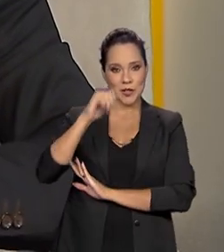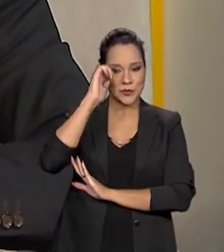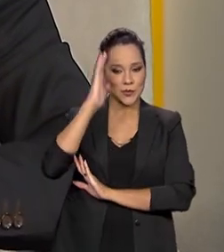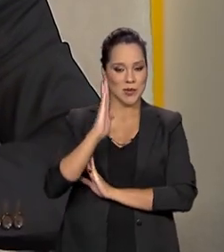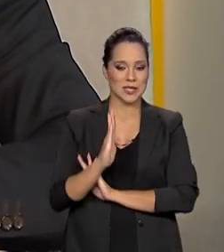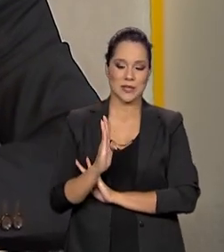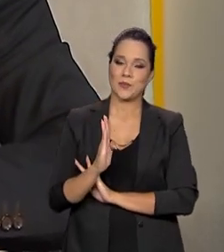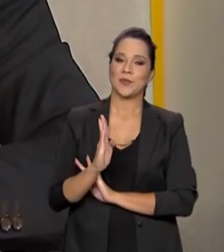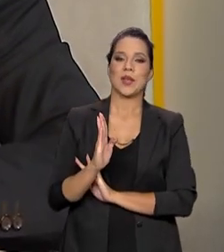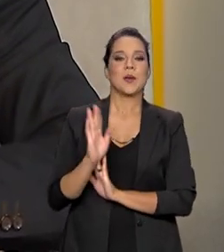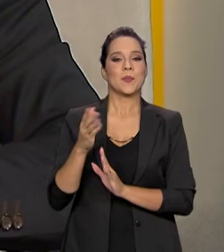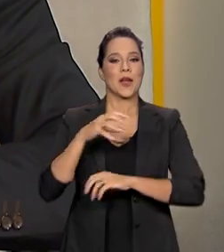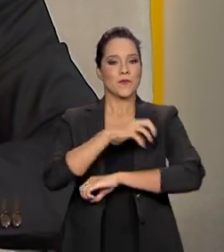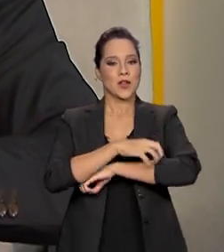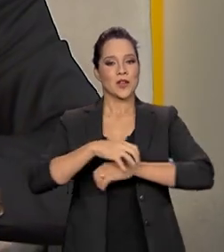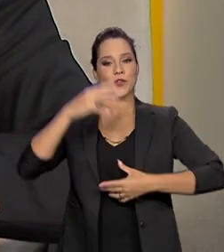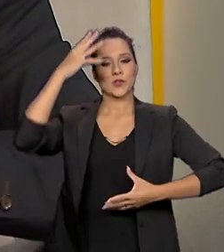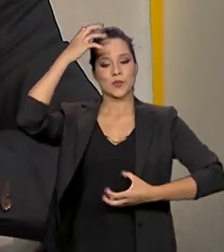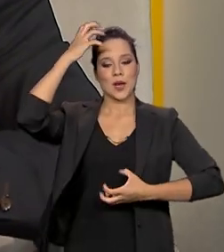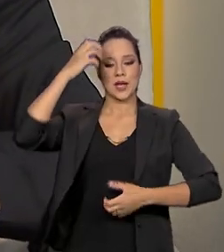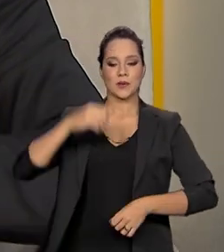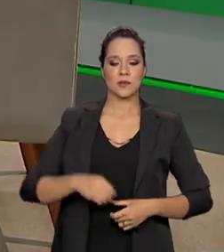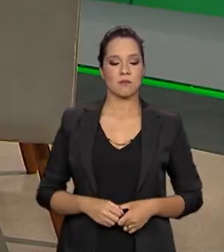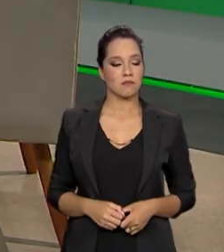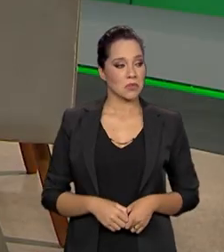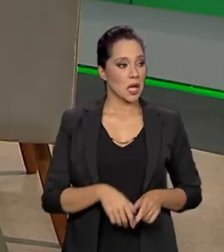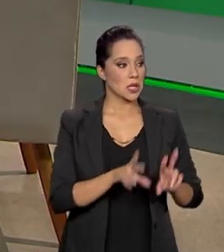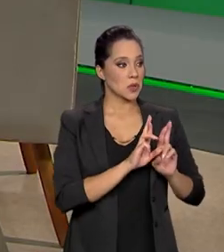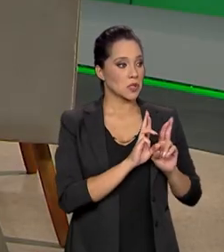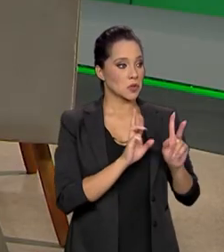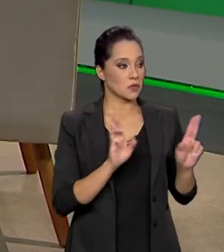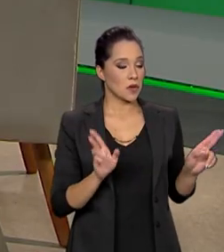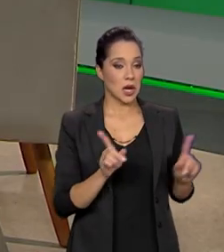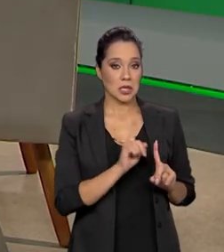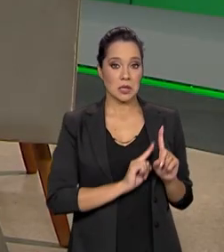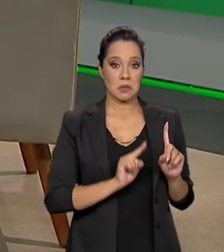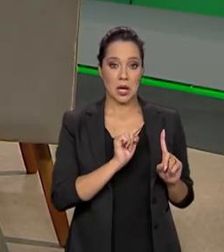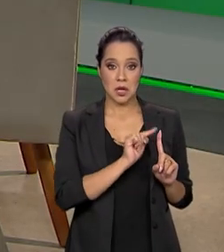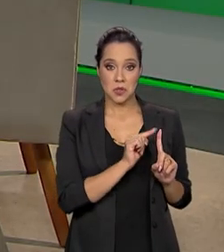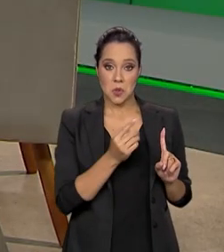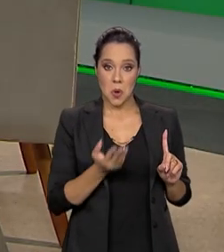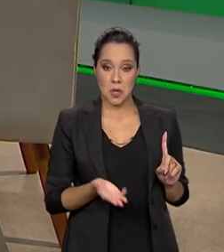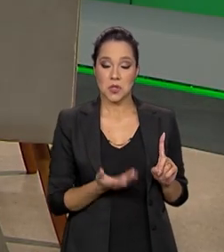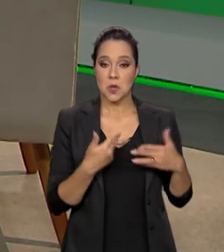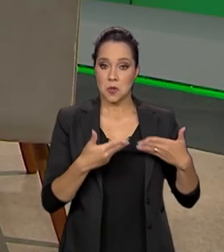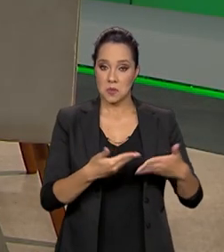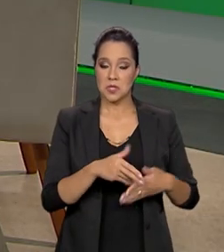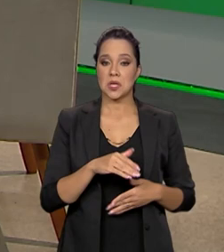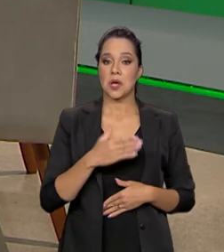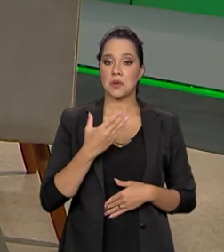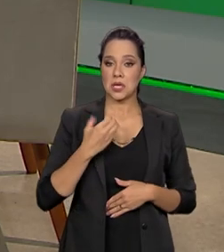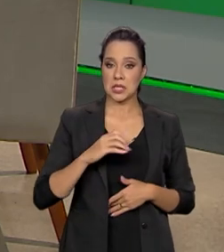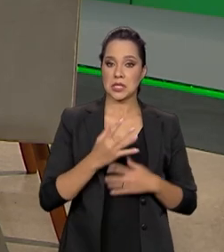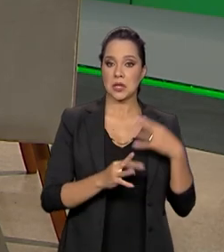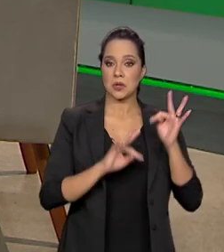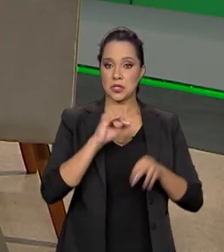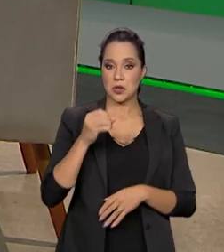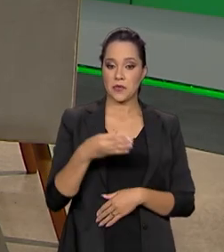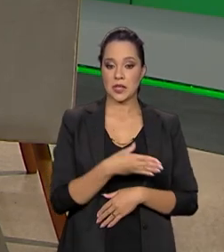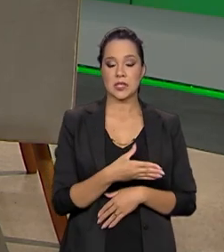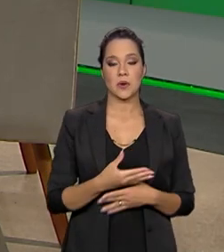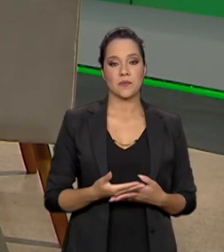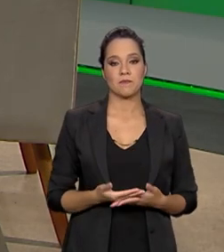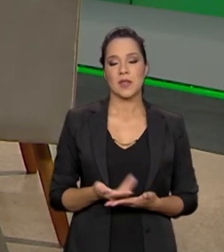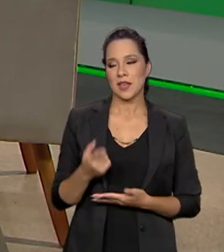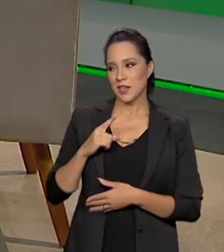para a varíola dos macacos. Ou seja, são várias aplicações aí do Ministério da Ciência, Tecnologia e Inovações.